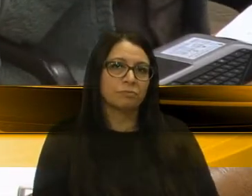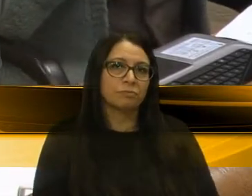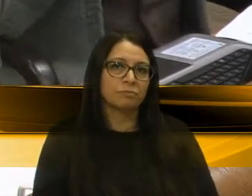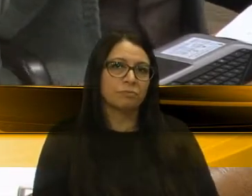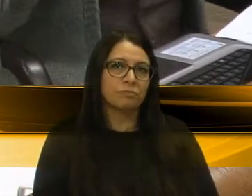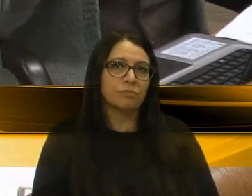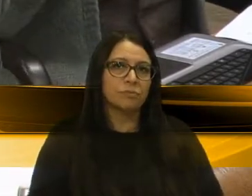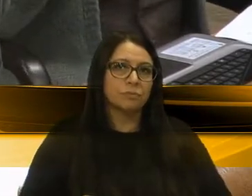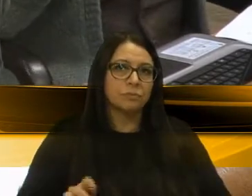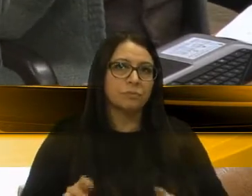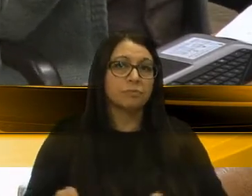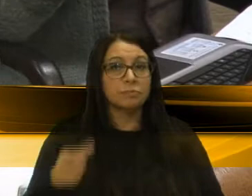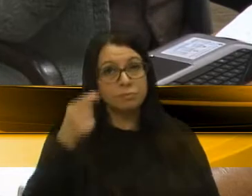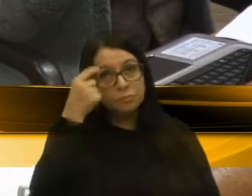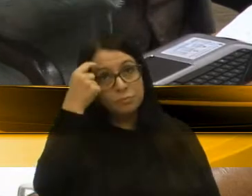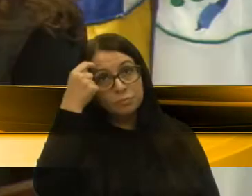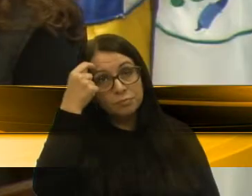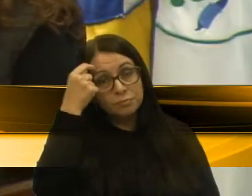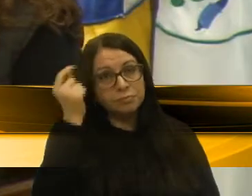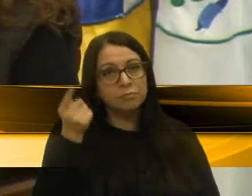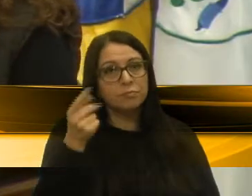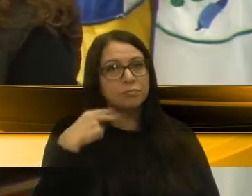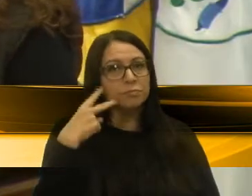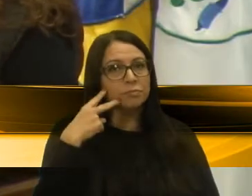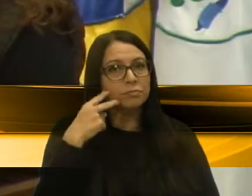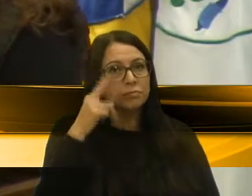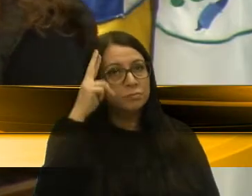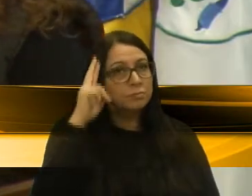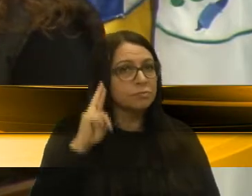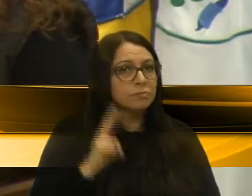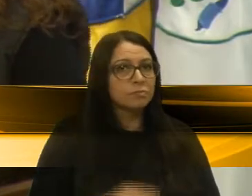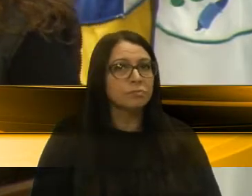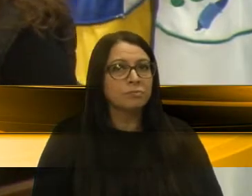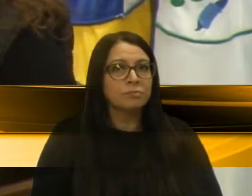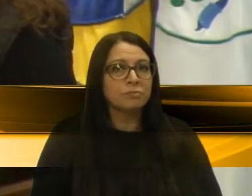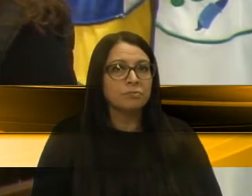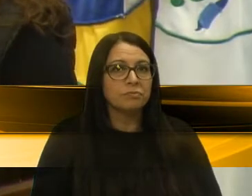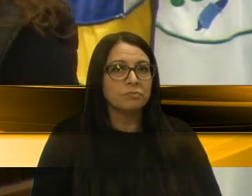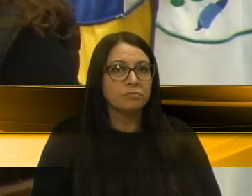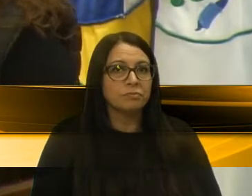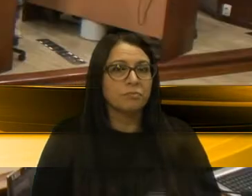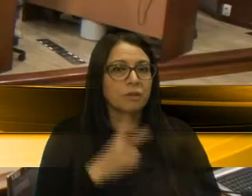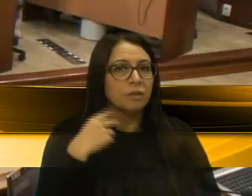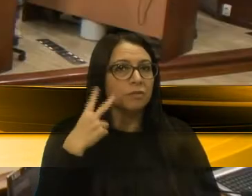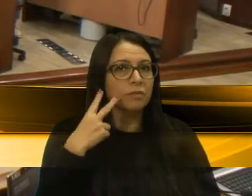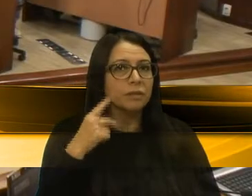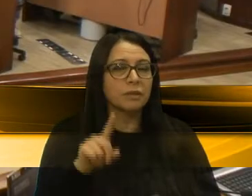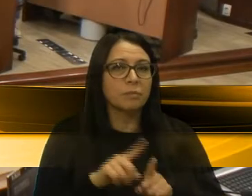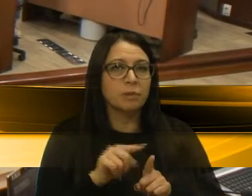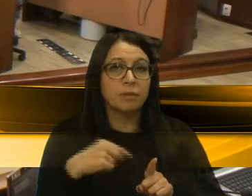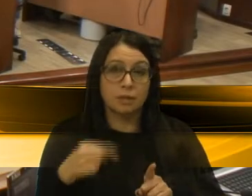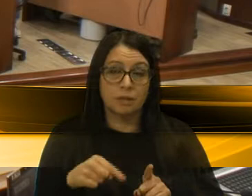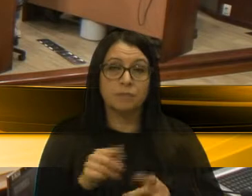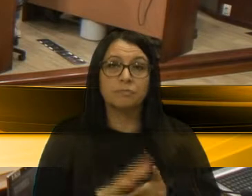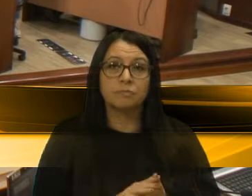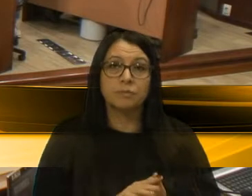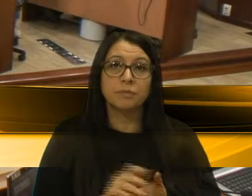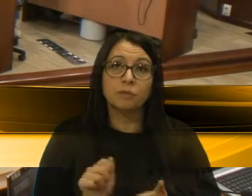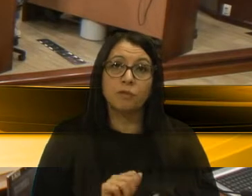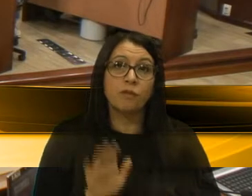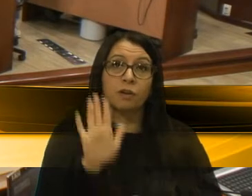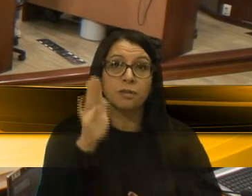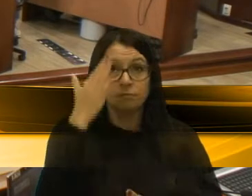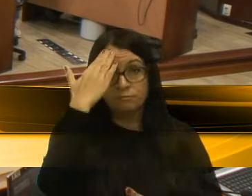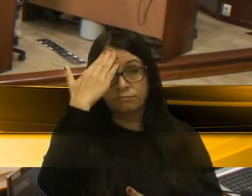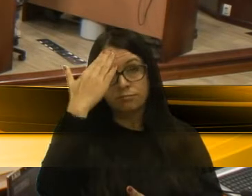consciente, não é, vereador? Exatamente. Seu à parte, vereador Rafael. Vereadora, e nós temos que também valorizar e